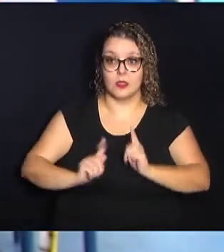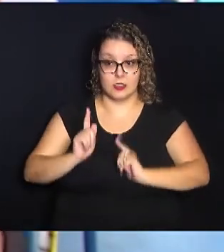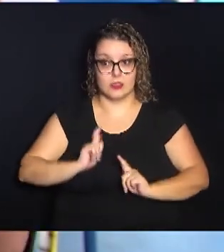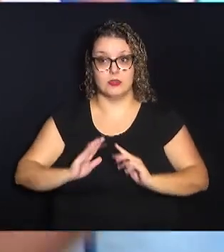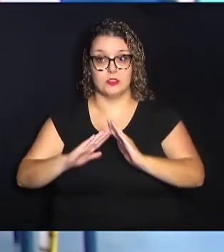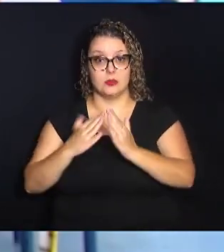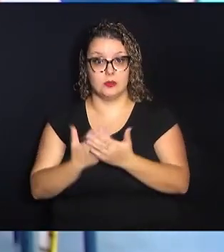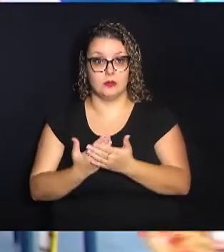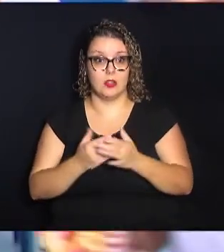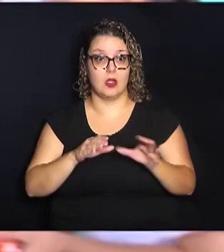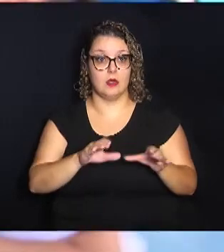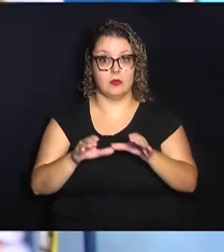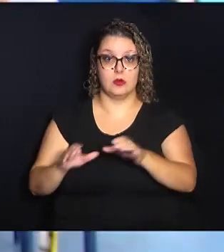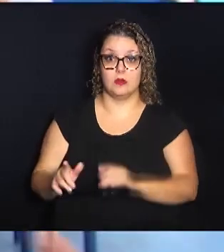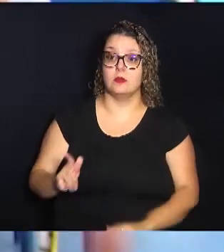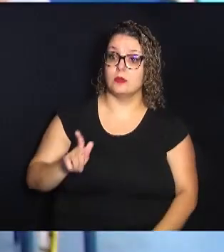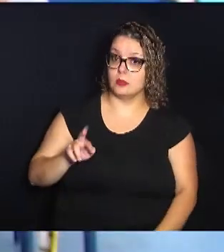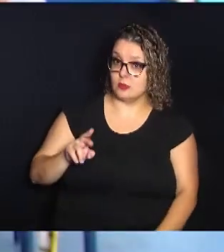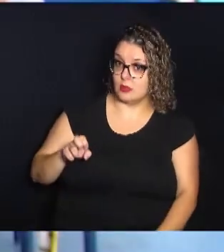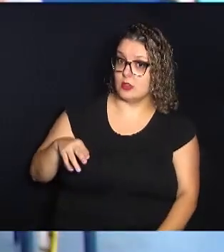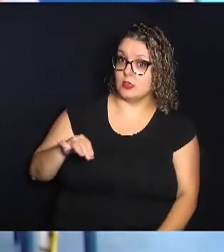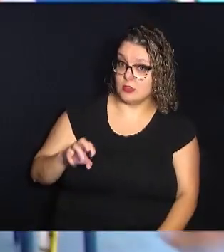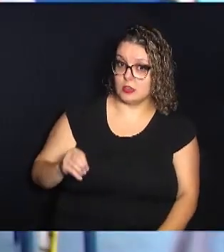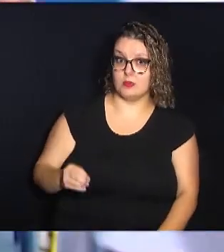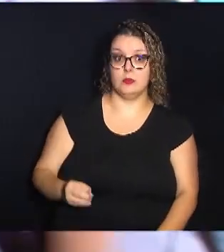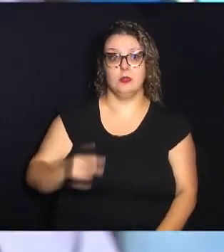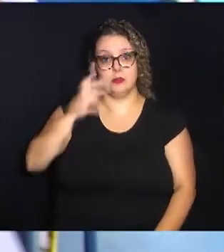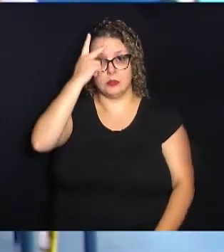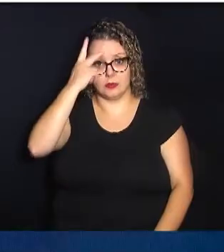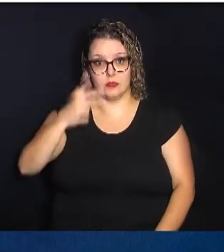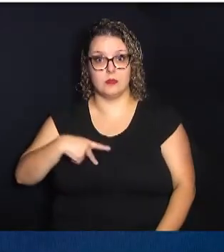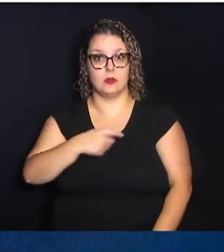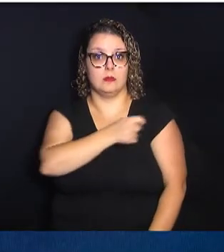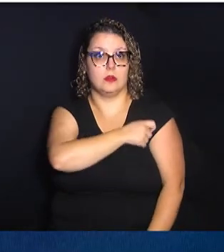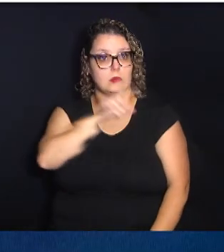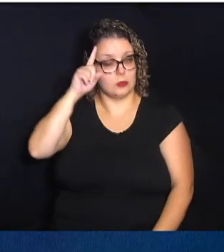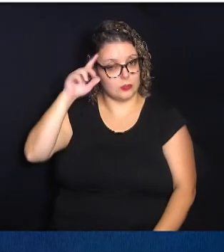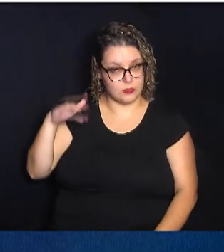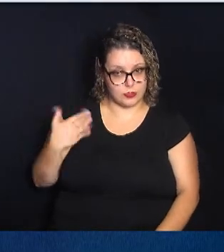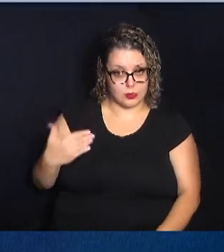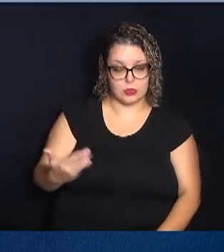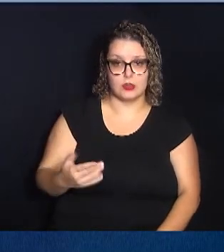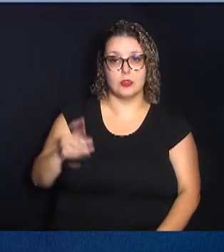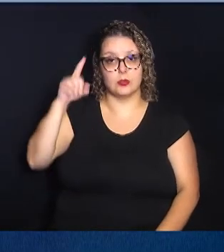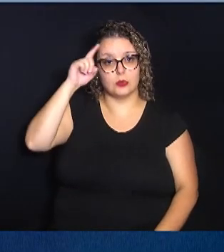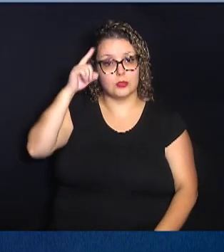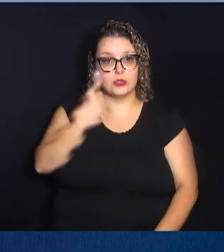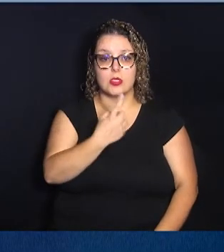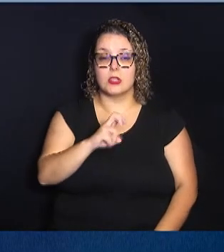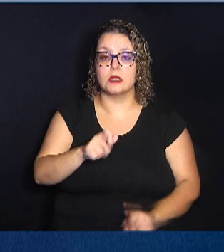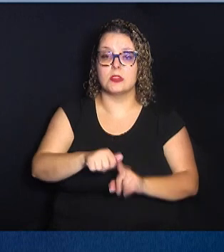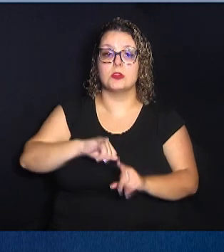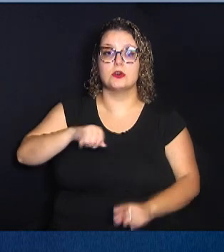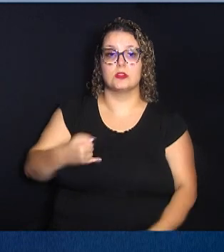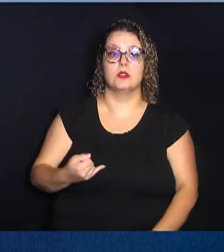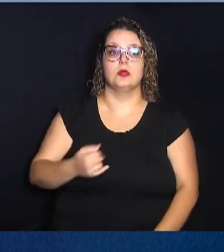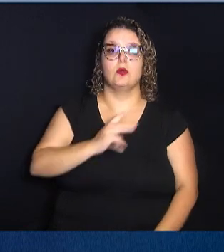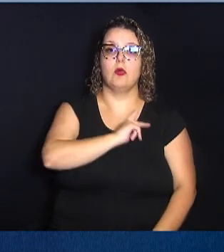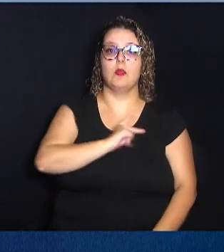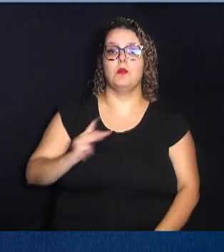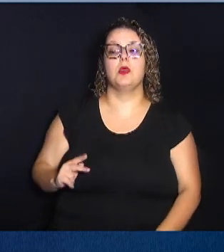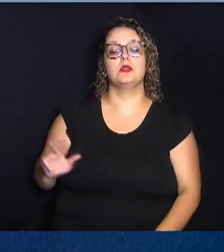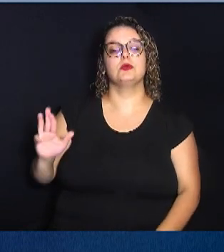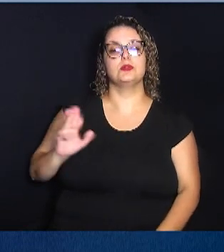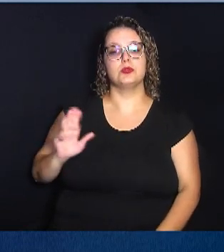a coordenação do Grêmio e os próprios alunos na prática pedagógica do dia a dia. No dia 15 de janeiro, o presidente Luiz Inácio